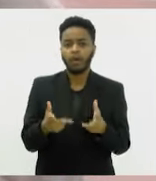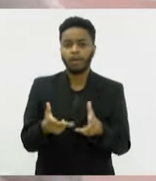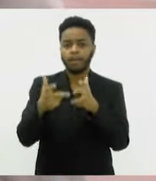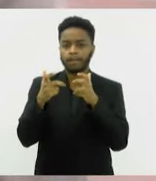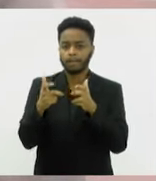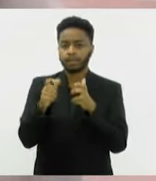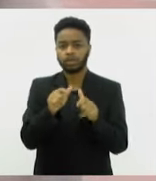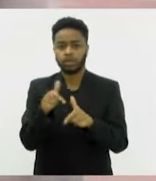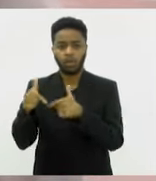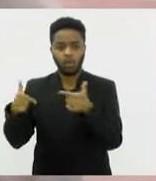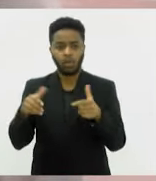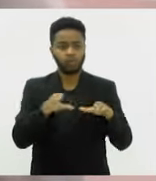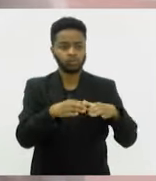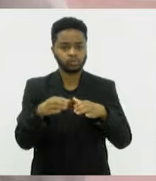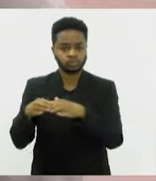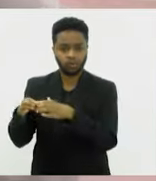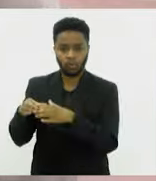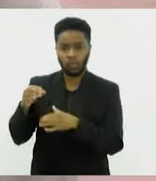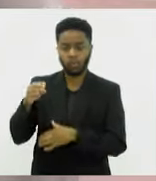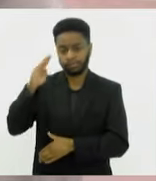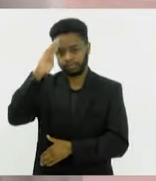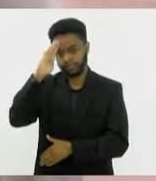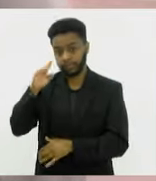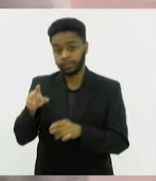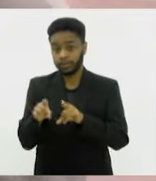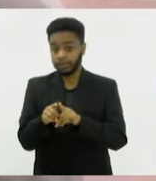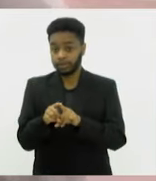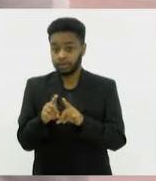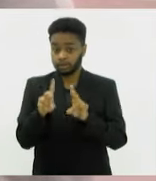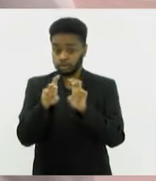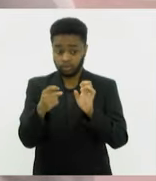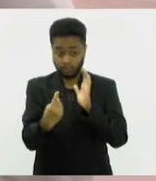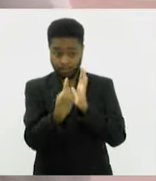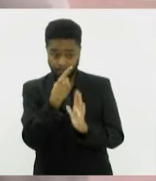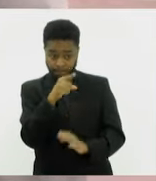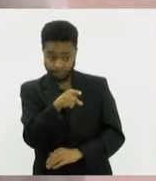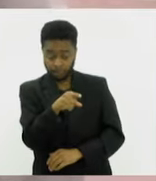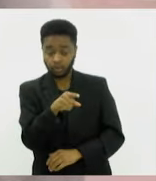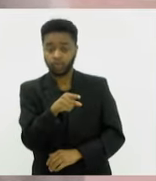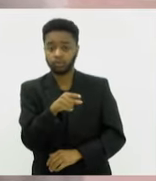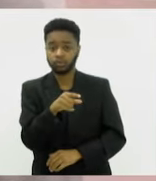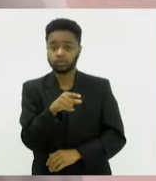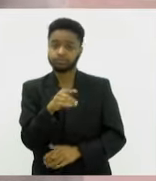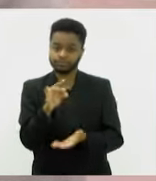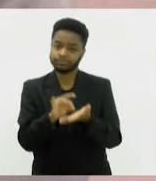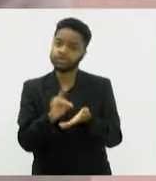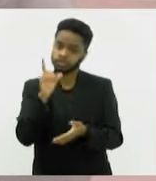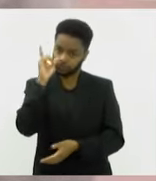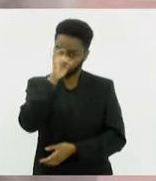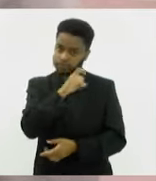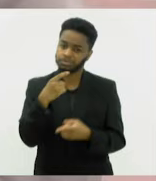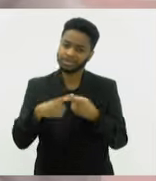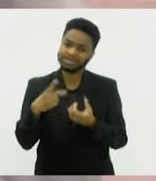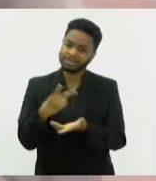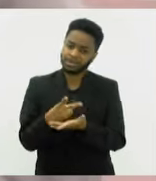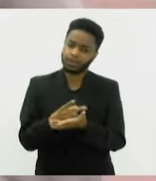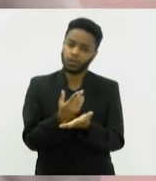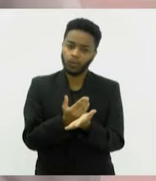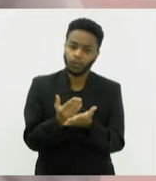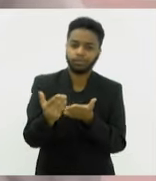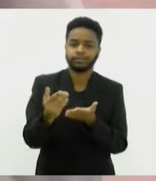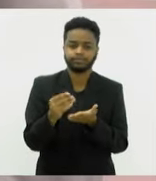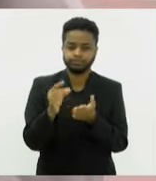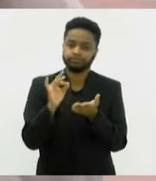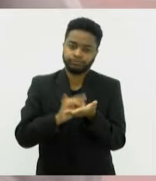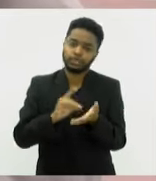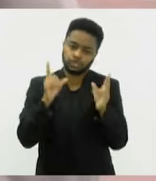As outras forças, enfim. Agora, com relação a sua pergunta, foi difícil. Todo começo é difícil, né? A